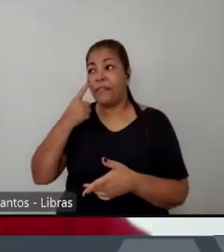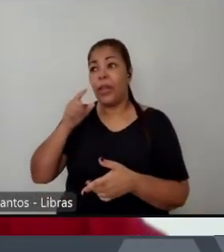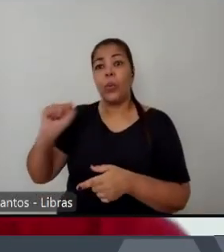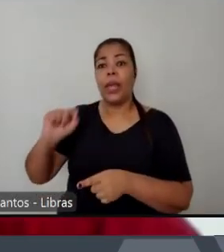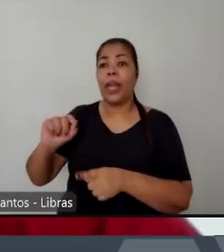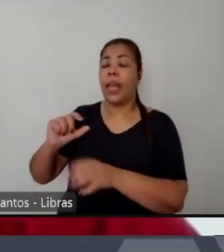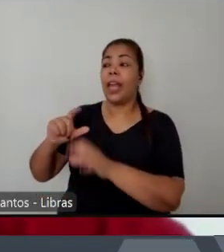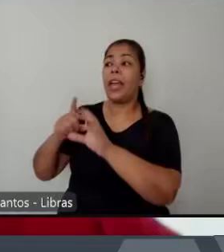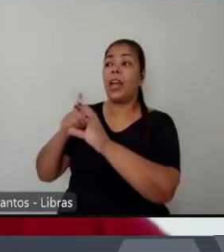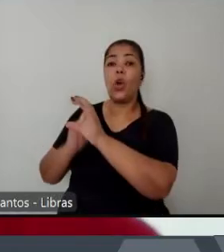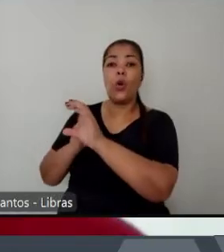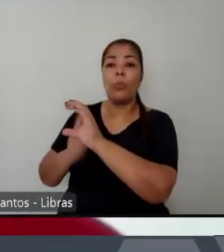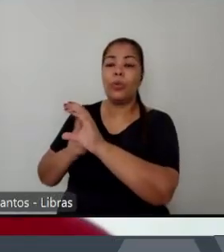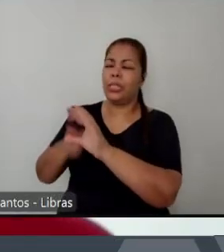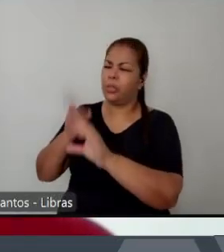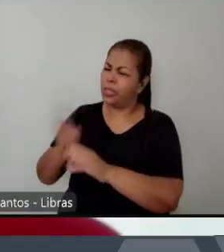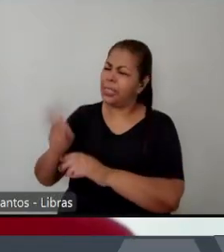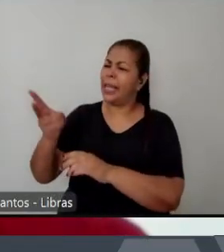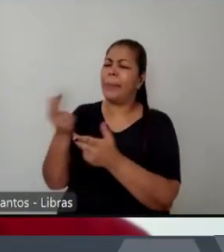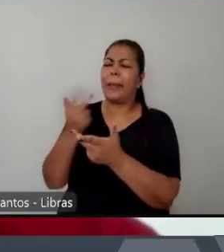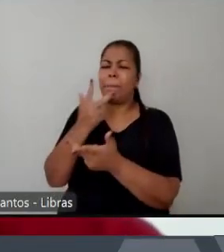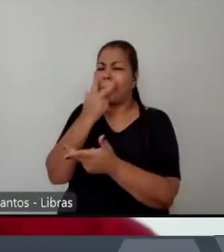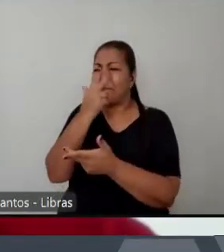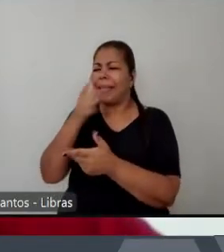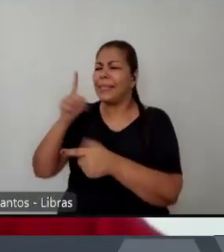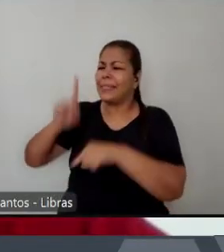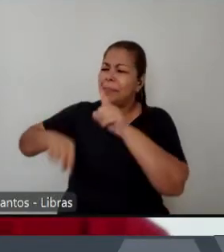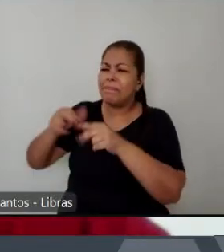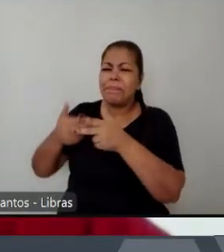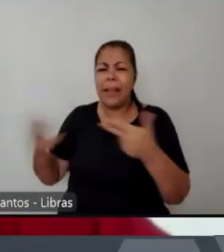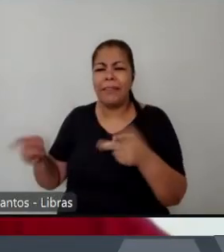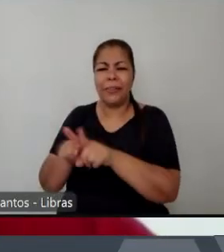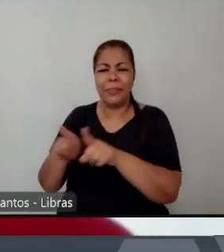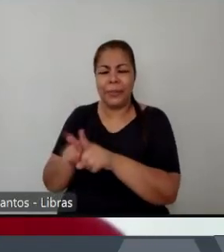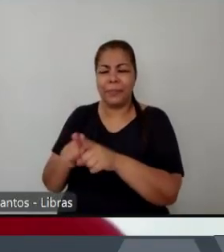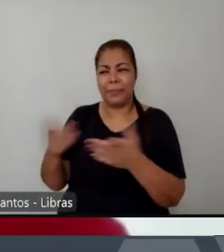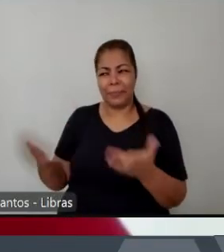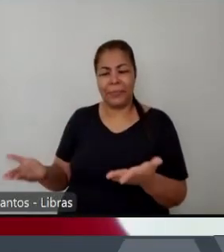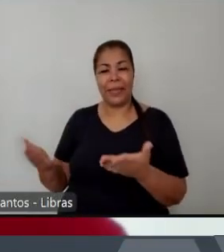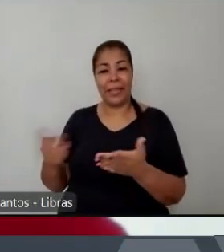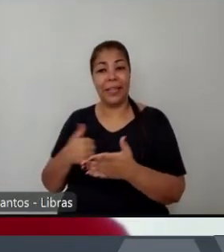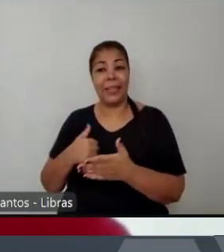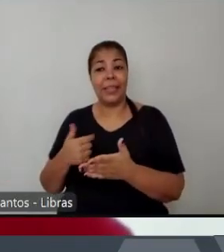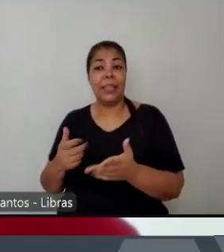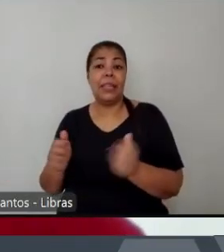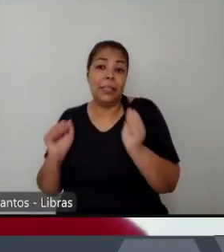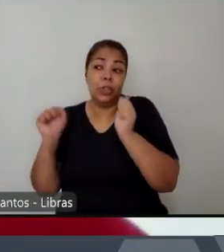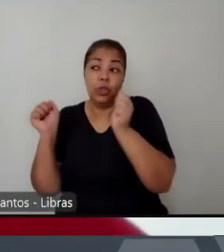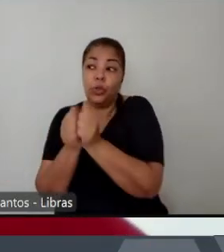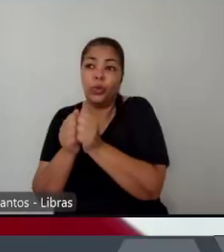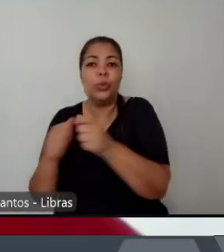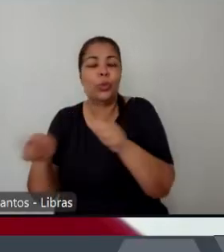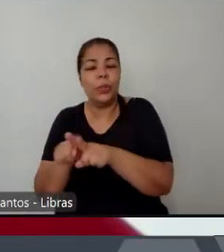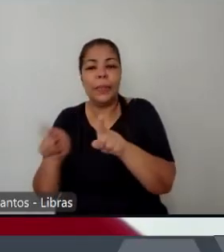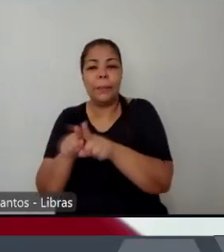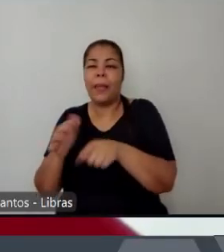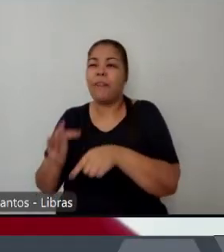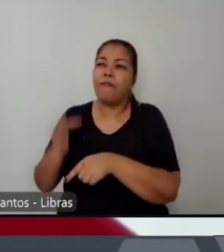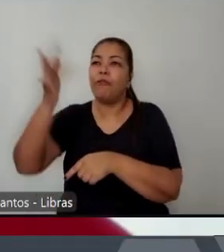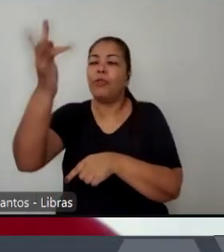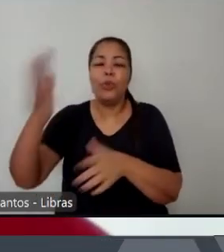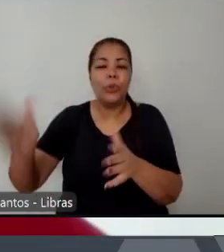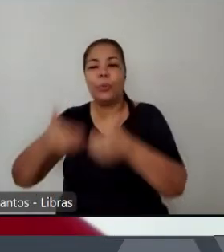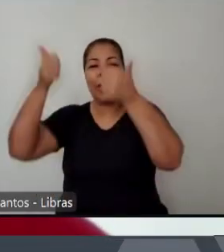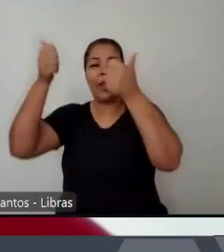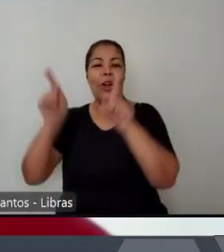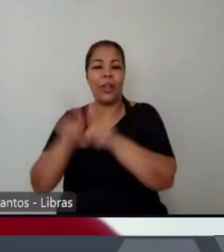empreendedorismo ganha uma força junto com os pastores e com as teologias da prosperidade que formam essas redes empreendedoras